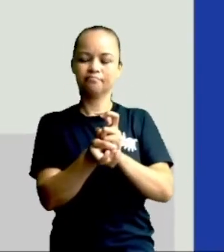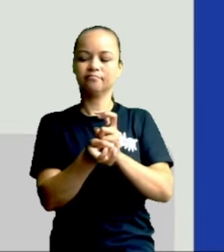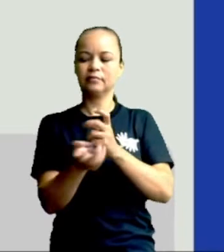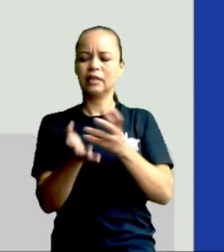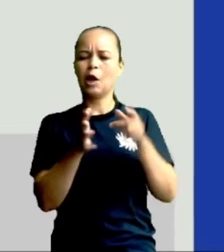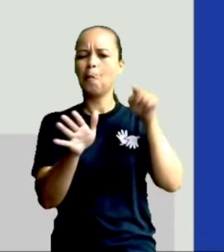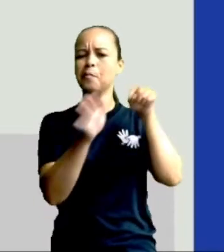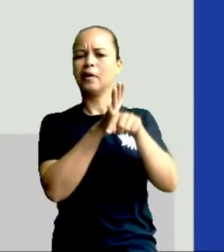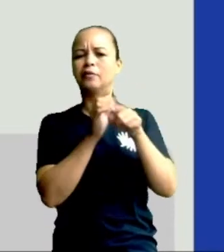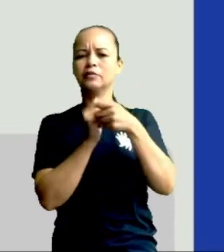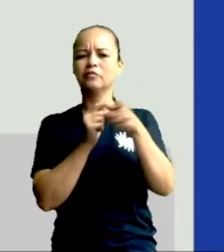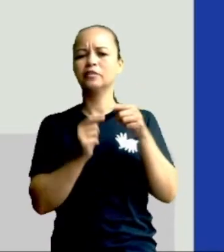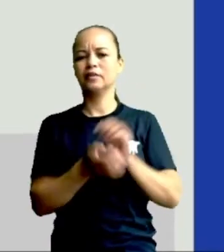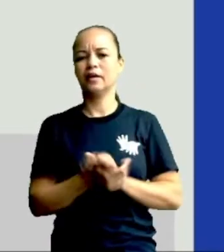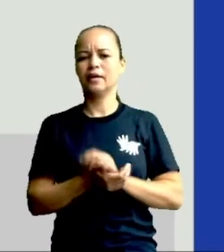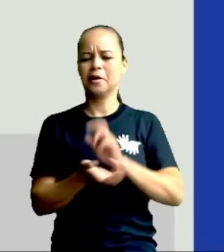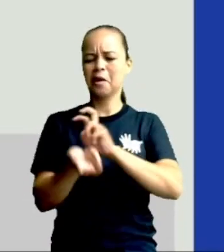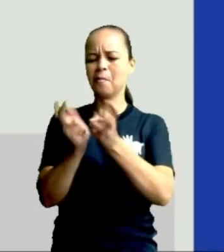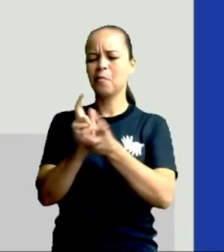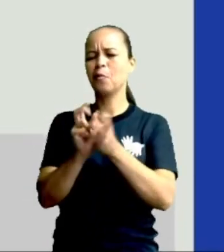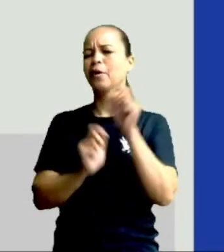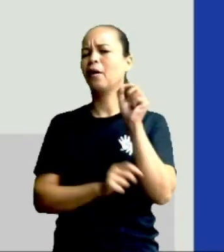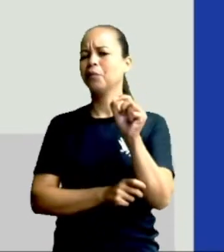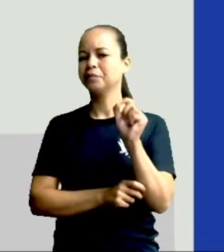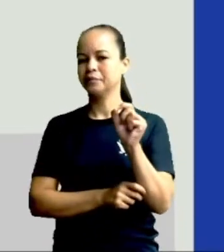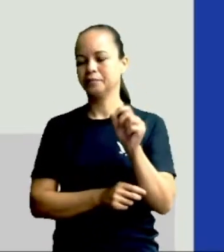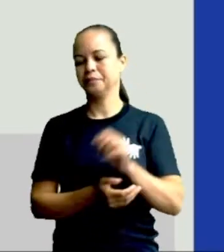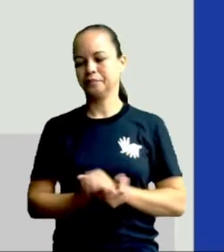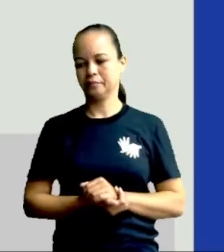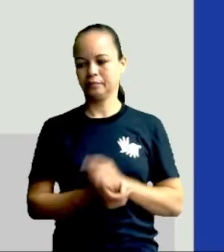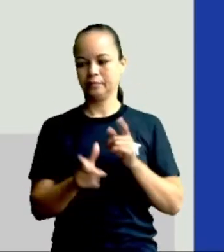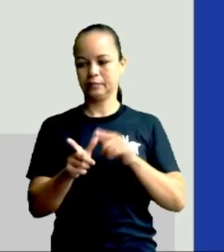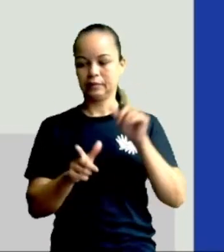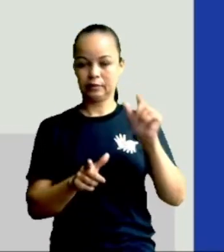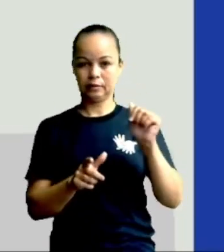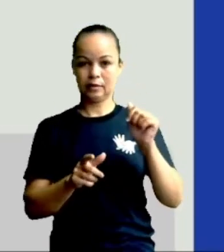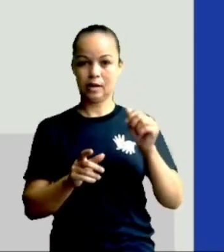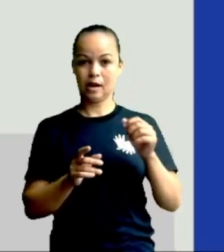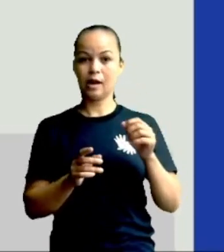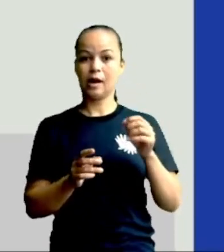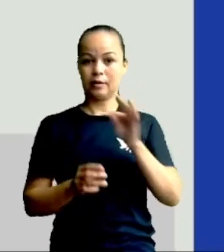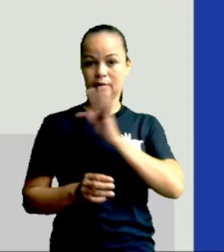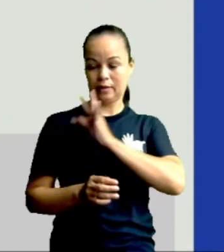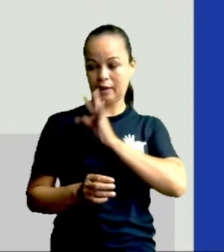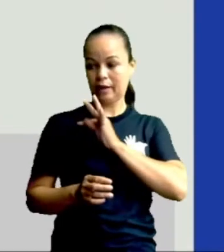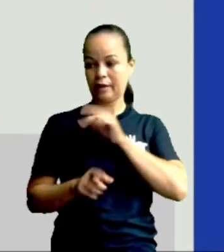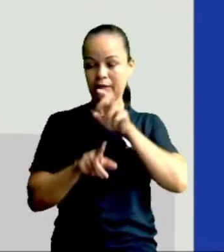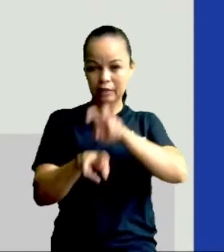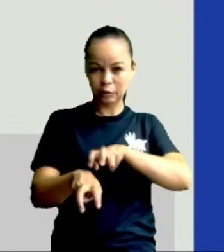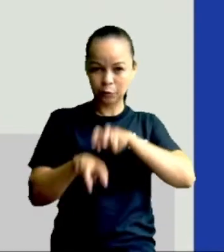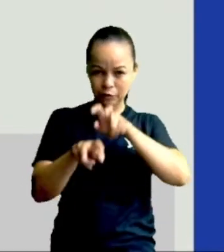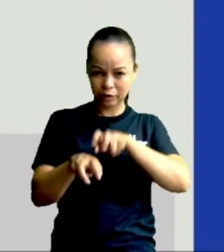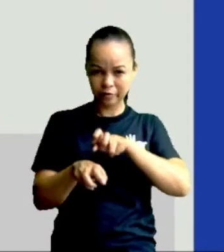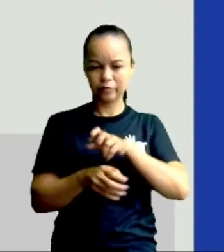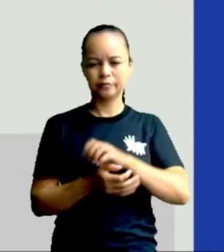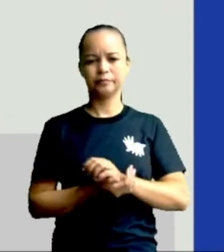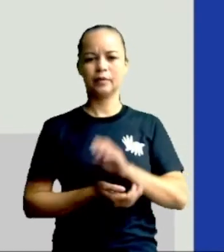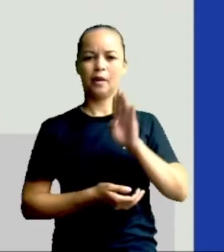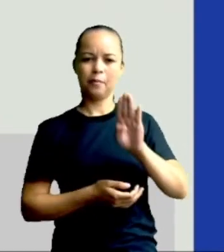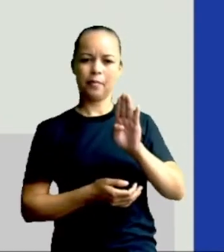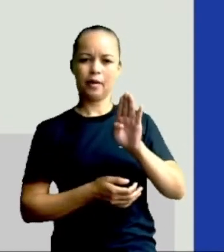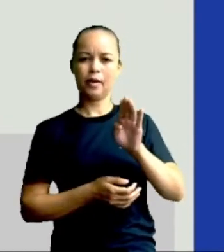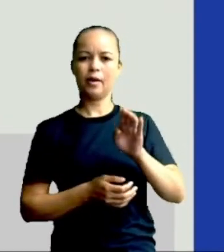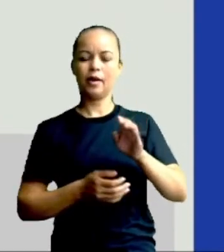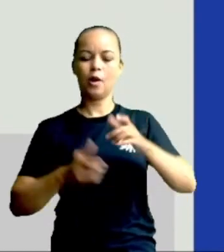vocês, o que é a capoeira? Letra A, técnica de cultivo. Letra B, é uma